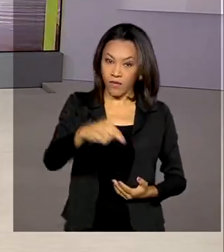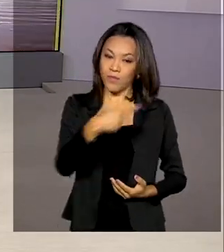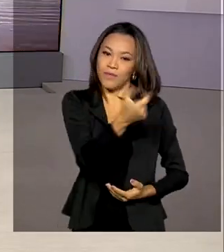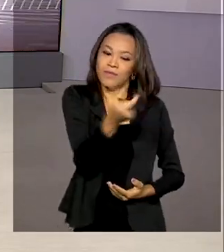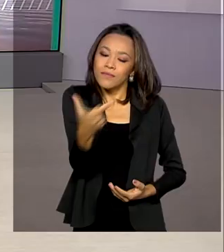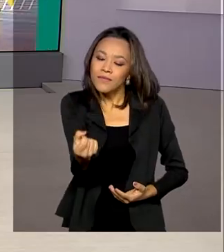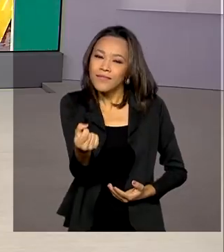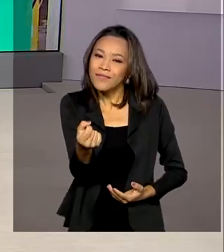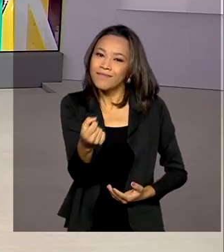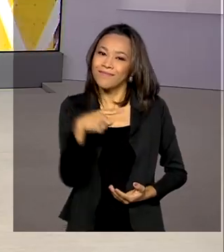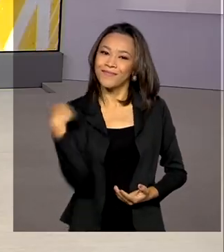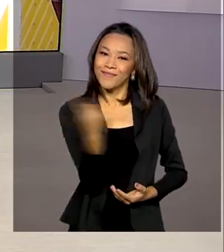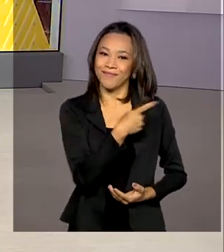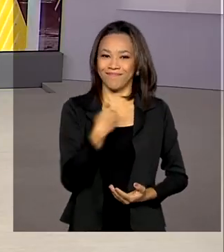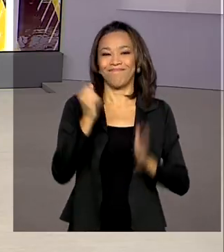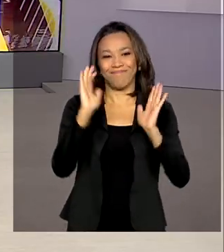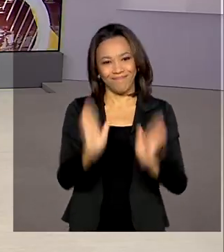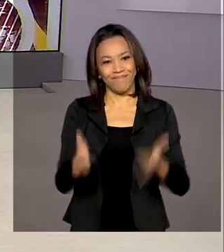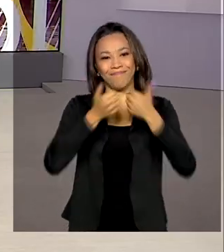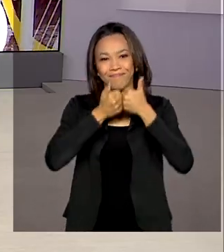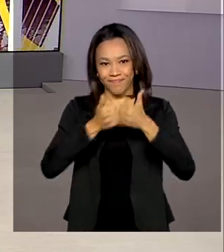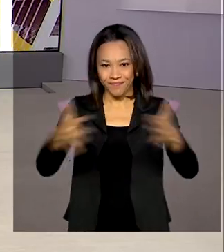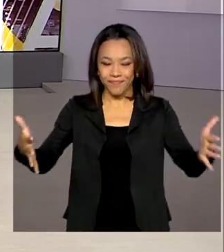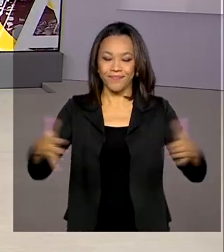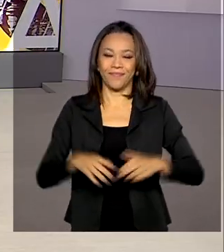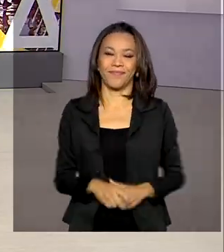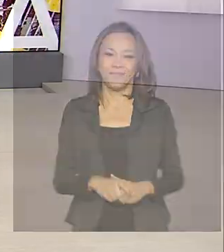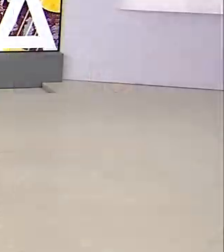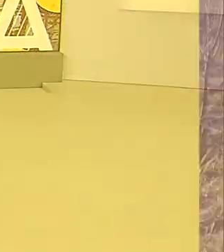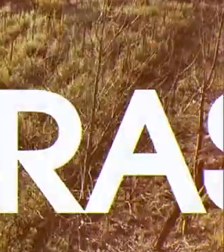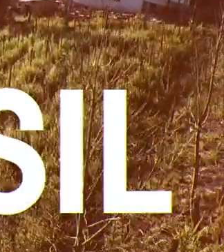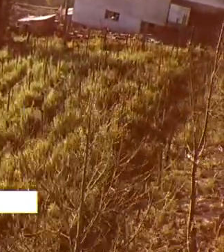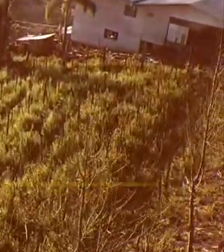novembro de 2020. O Brasil em Dia já está no ar.